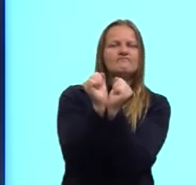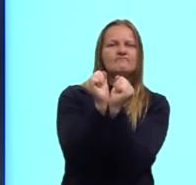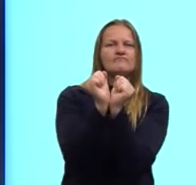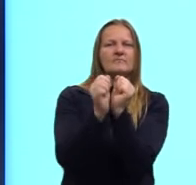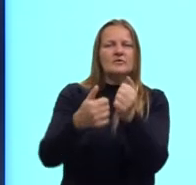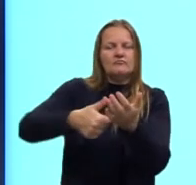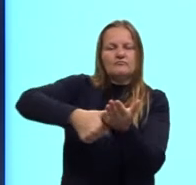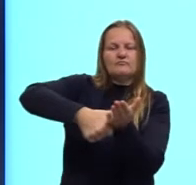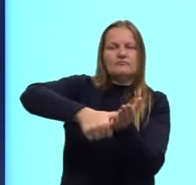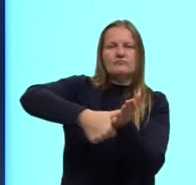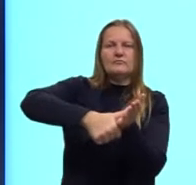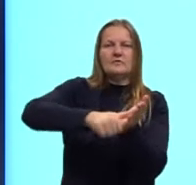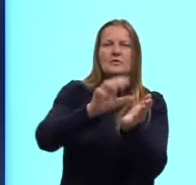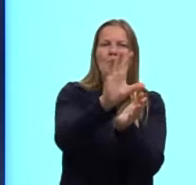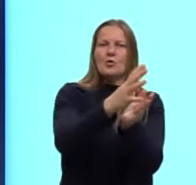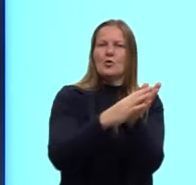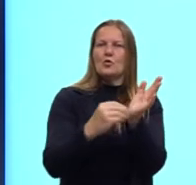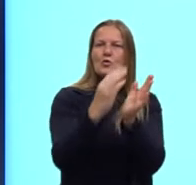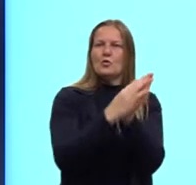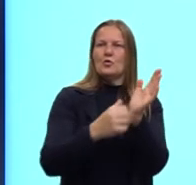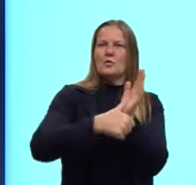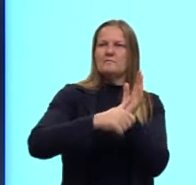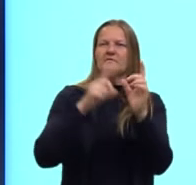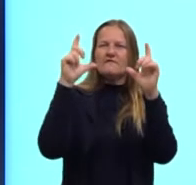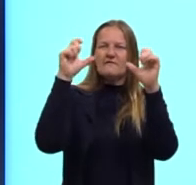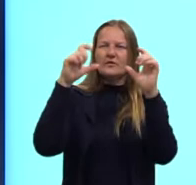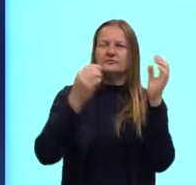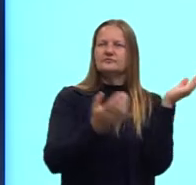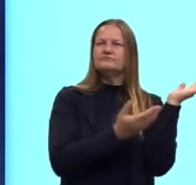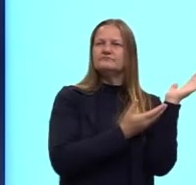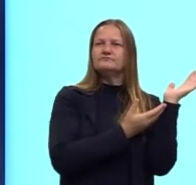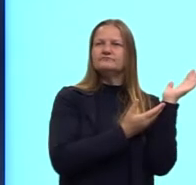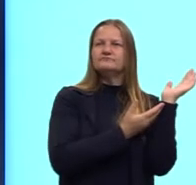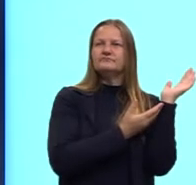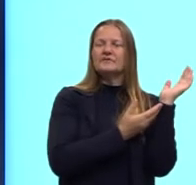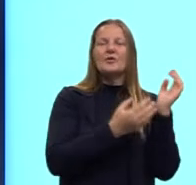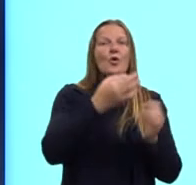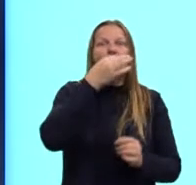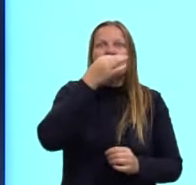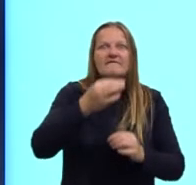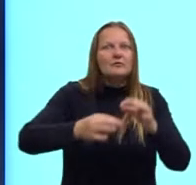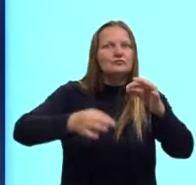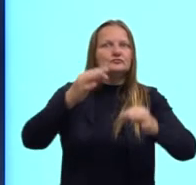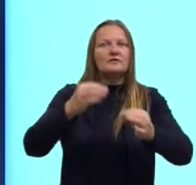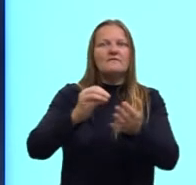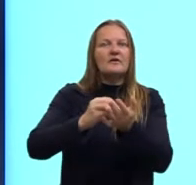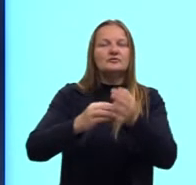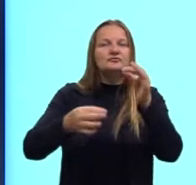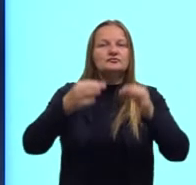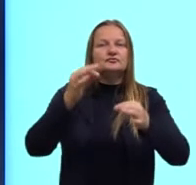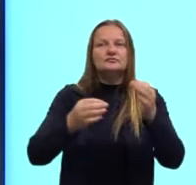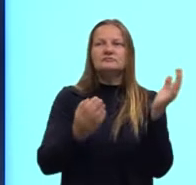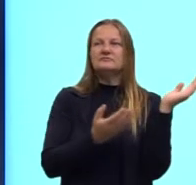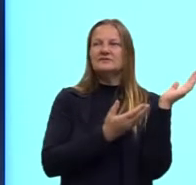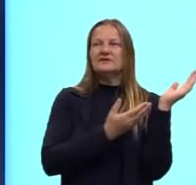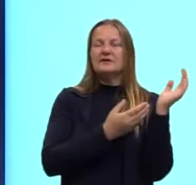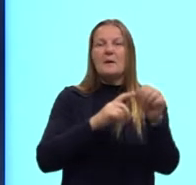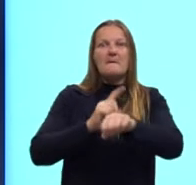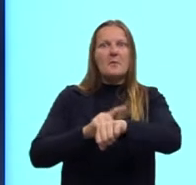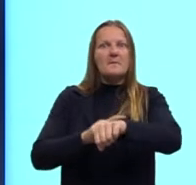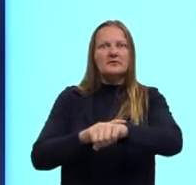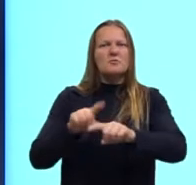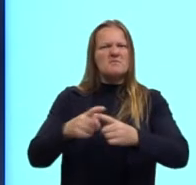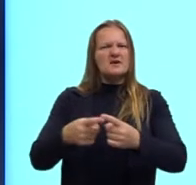digitais dela. E eu quase não coloquei essa imagem, porque ela foi presa de forma muito injusta, não acho legal colocar ela aqui nesse momento,